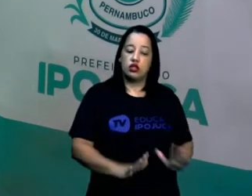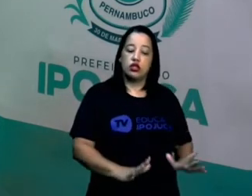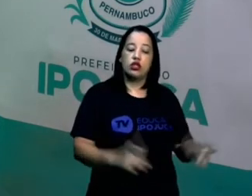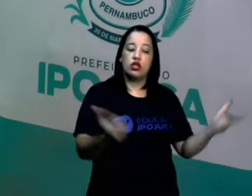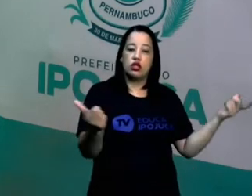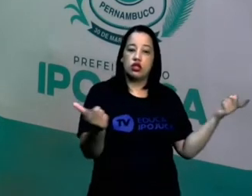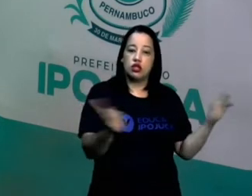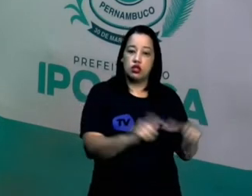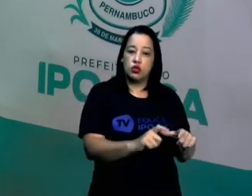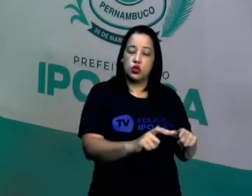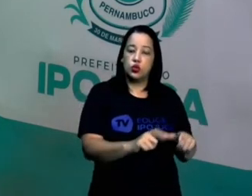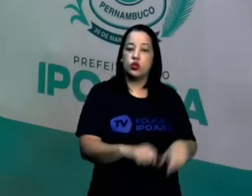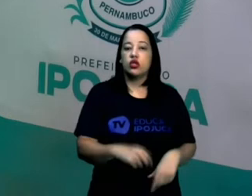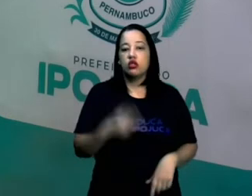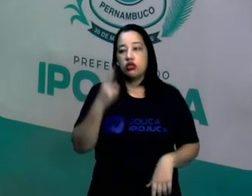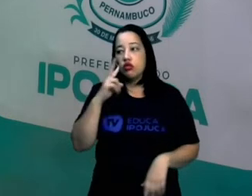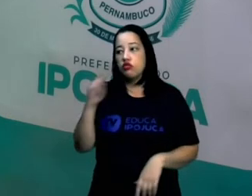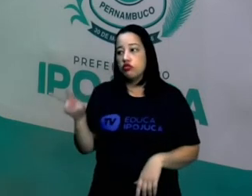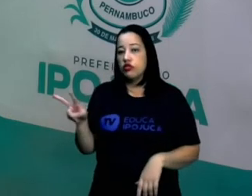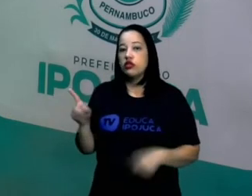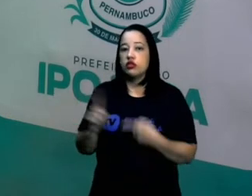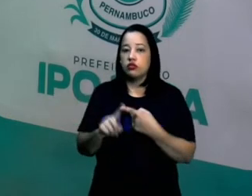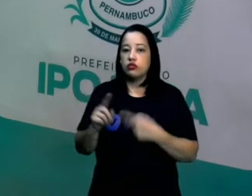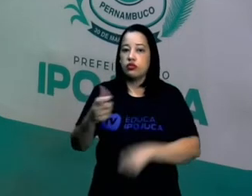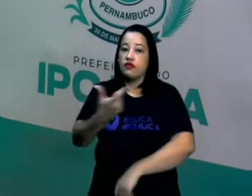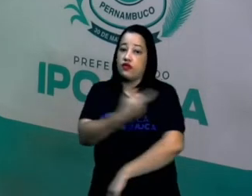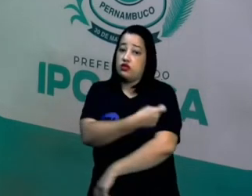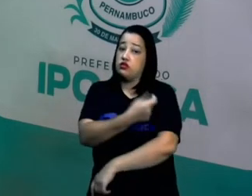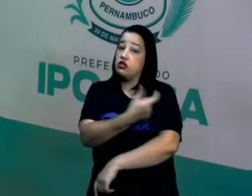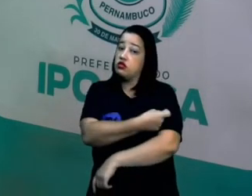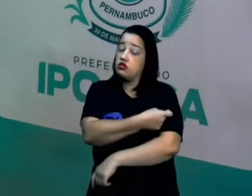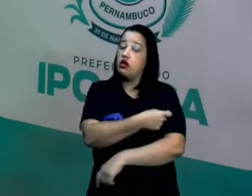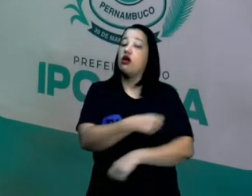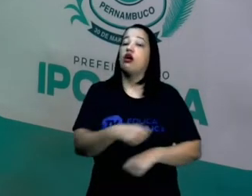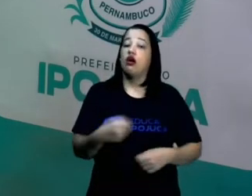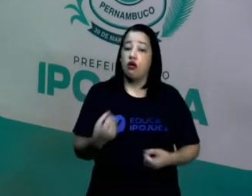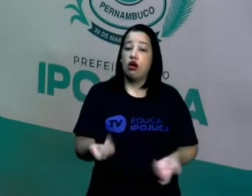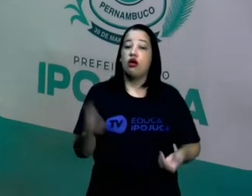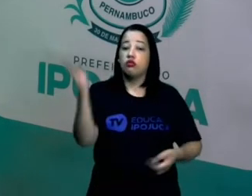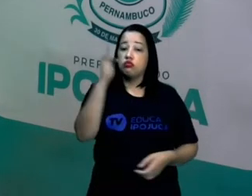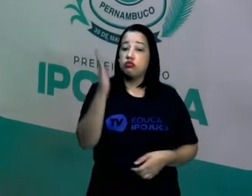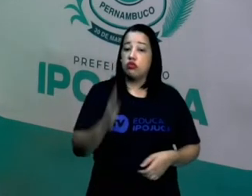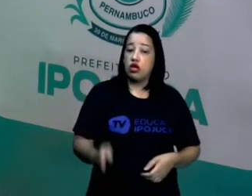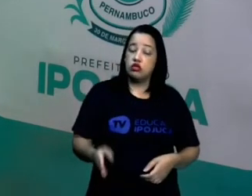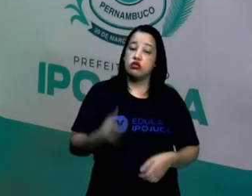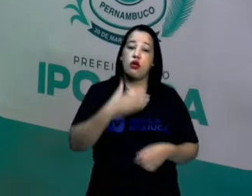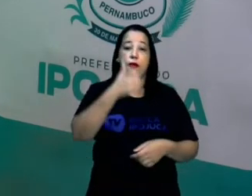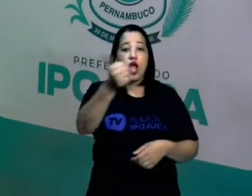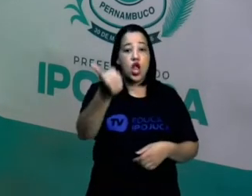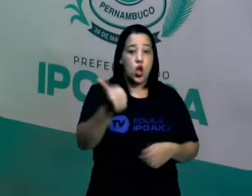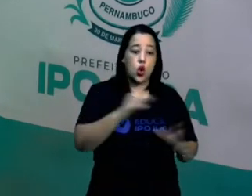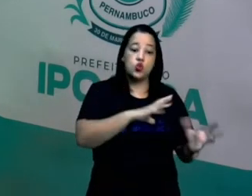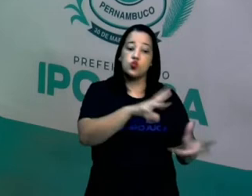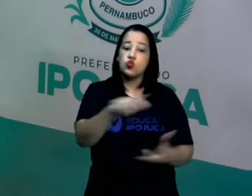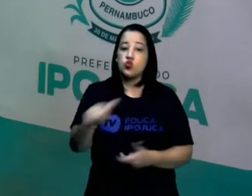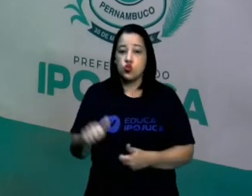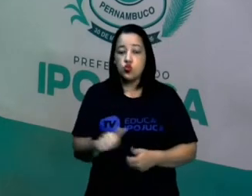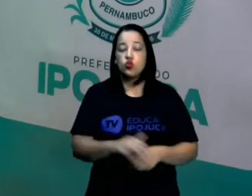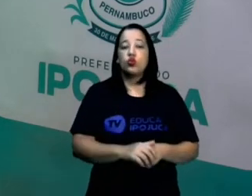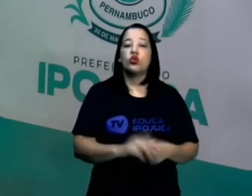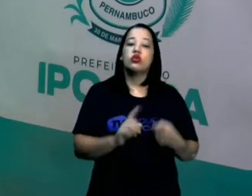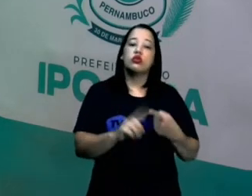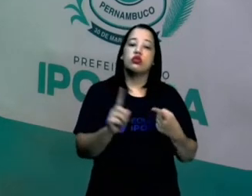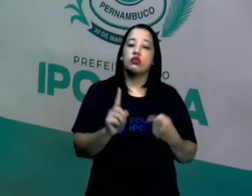Aí a gente vai para o sistema de vacinação brasileiro, que é um dos melhores do mundo, a gente vai para o sistema de